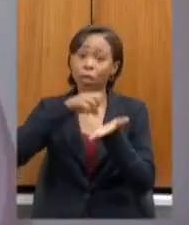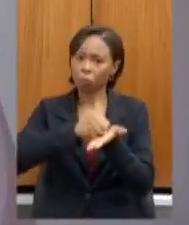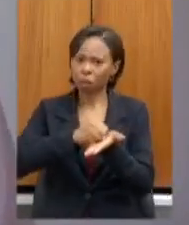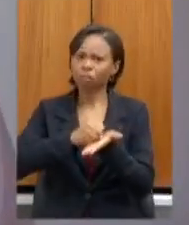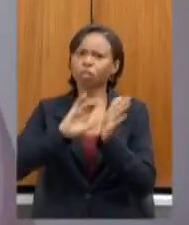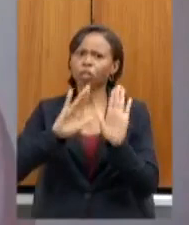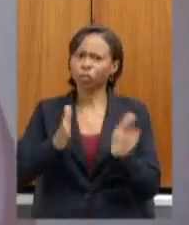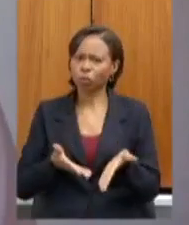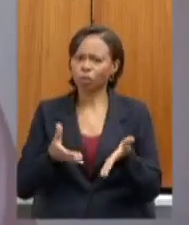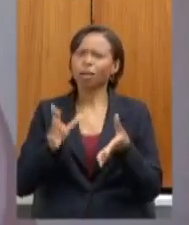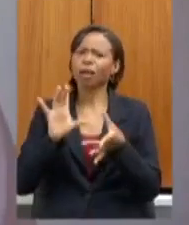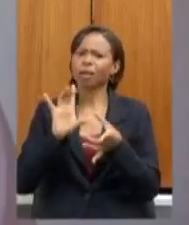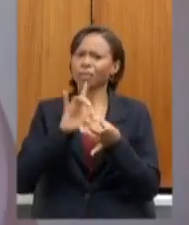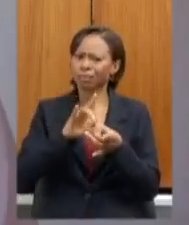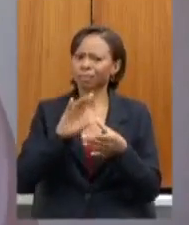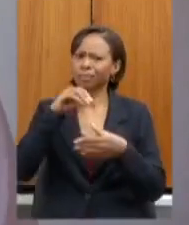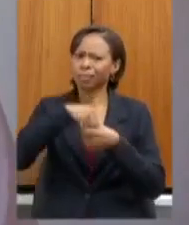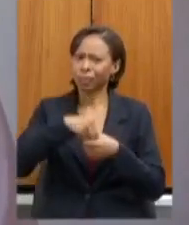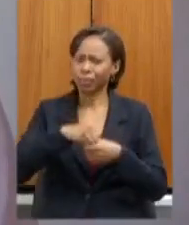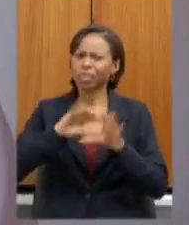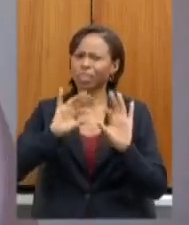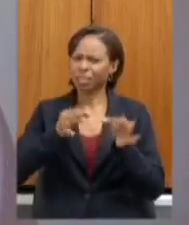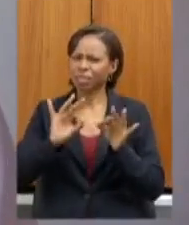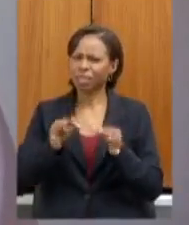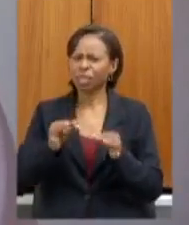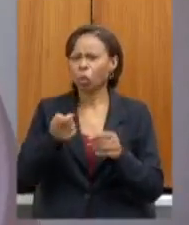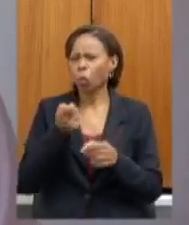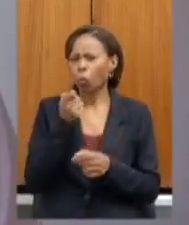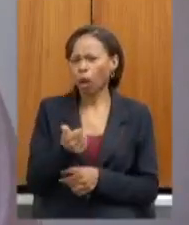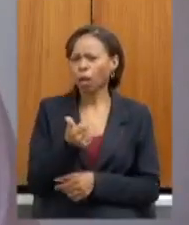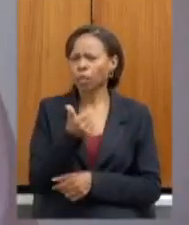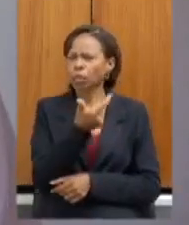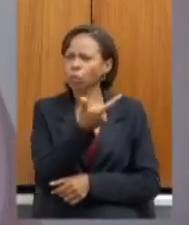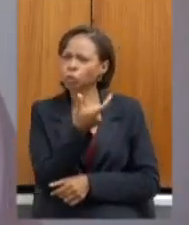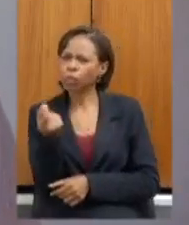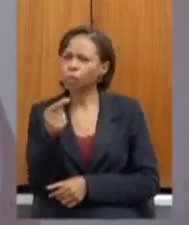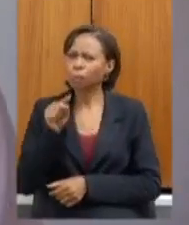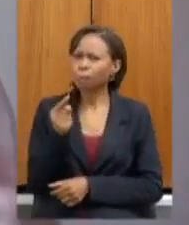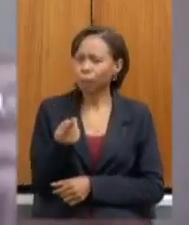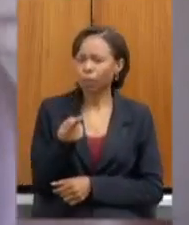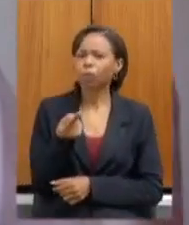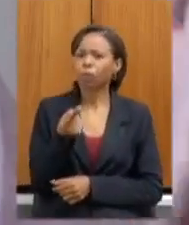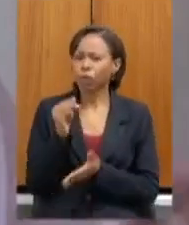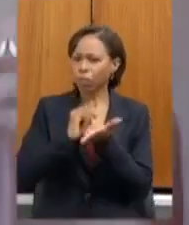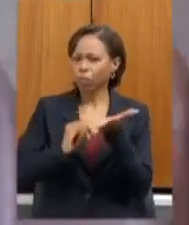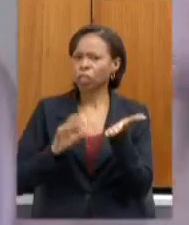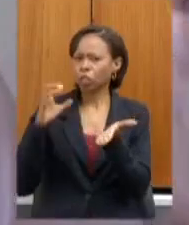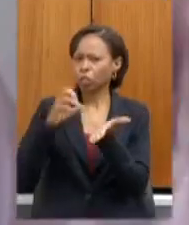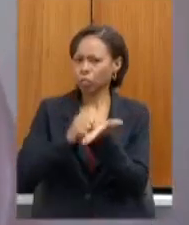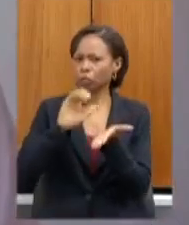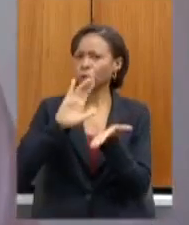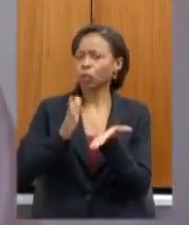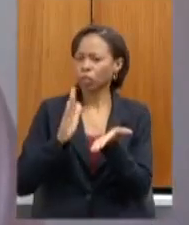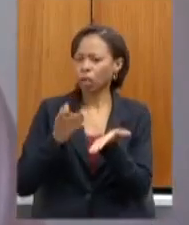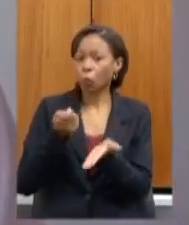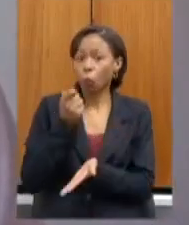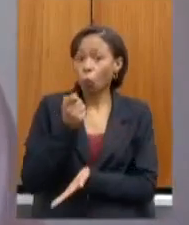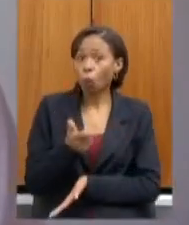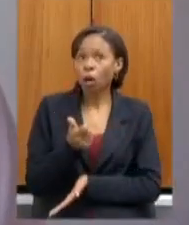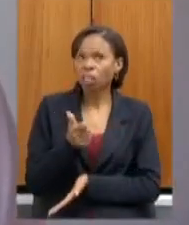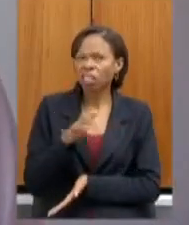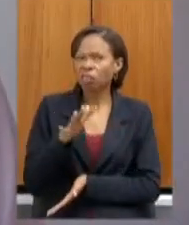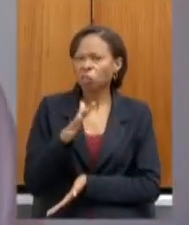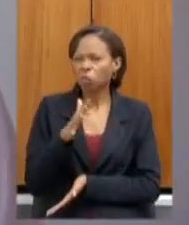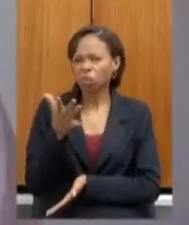muito certo nós estamos aí com quase 200 mil inscritos já no processo de matrícula traz quase salvo